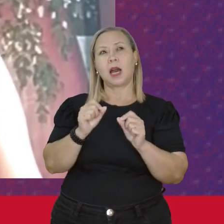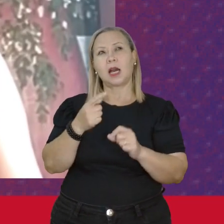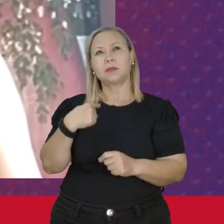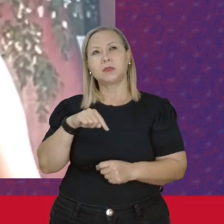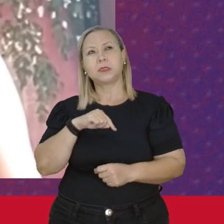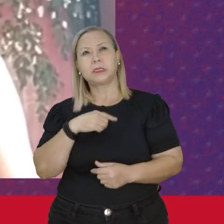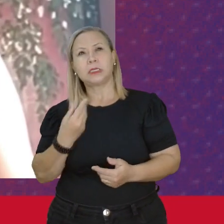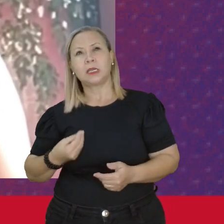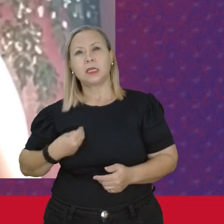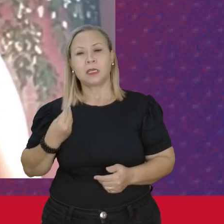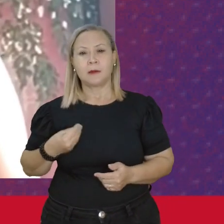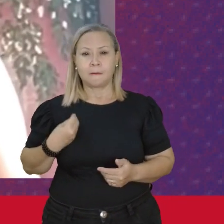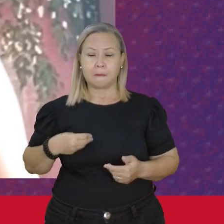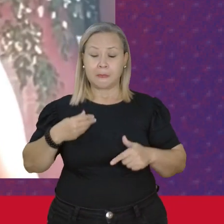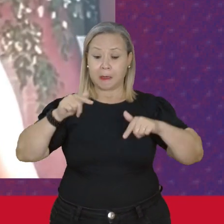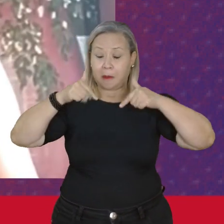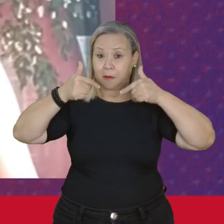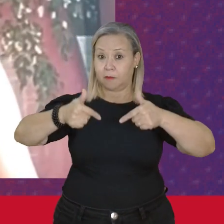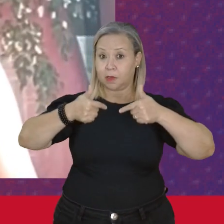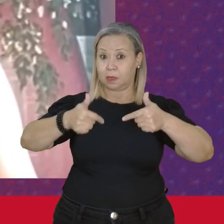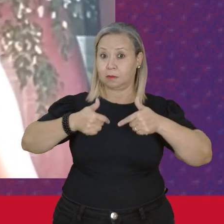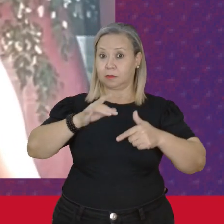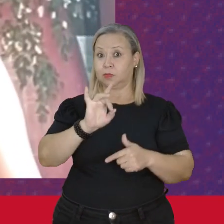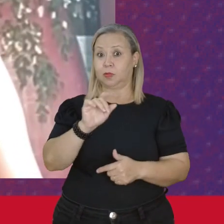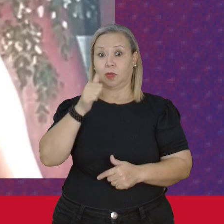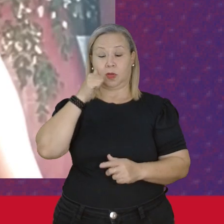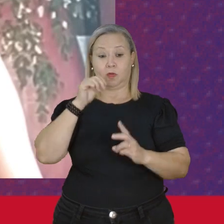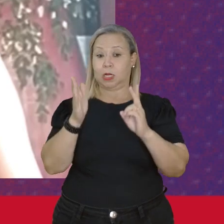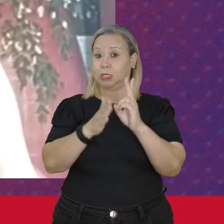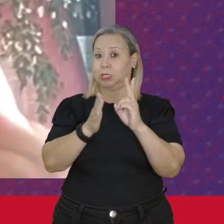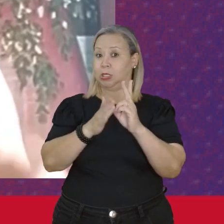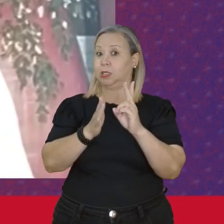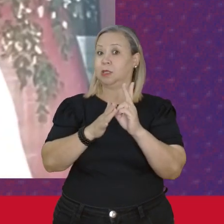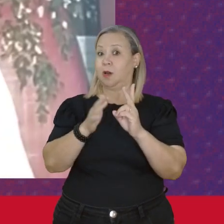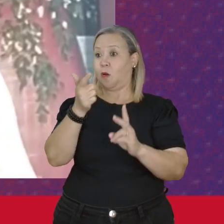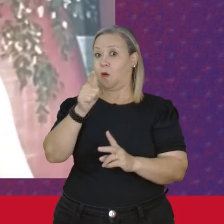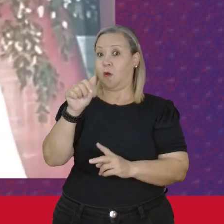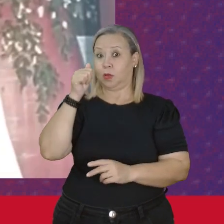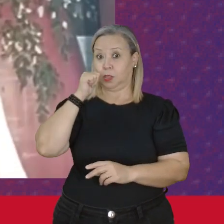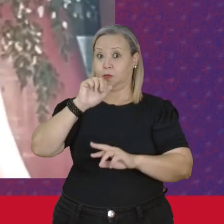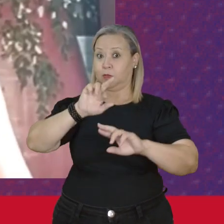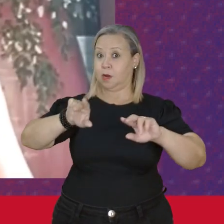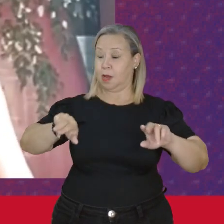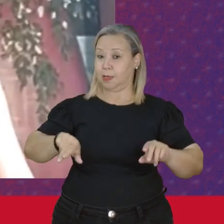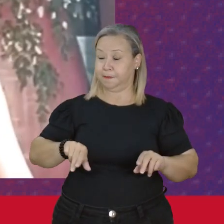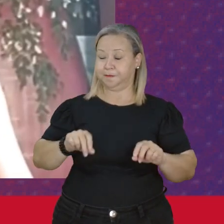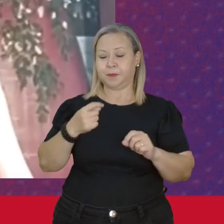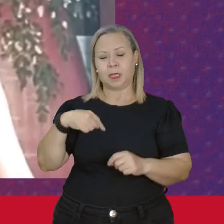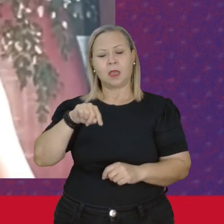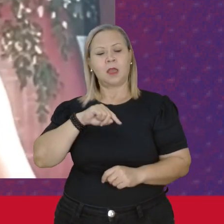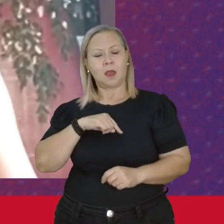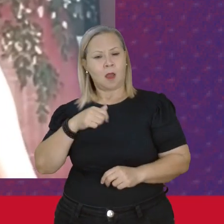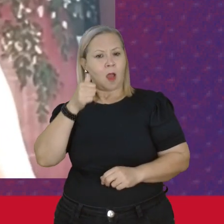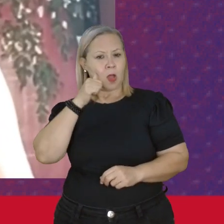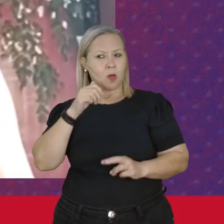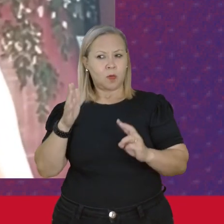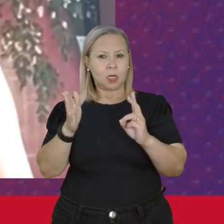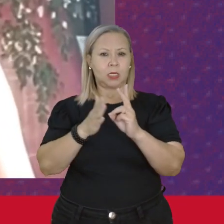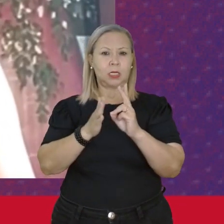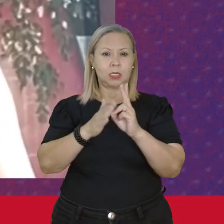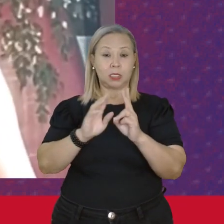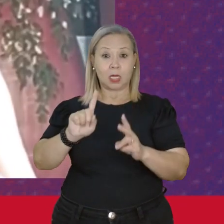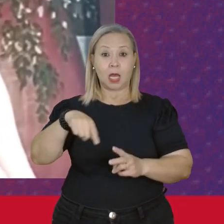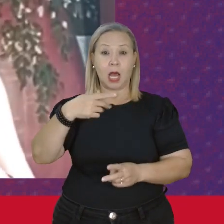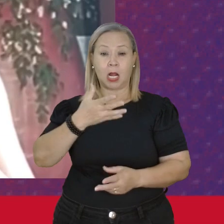estamos Enfrentando Não só as mulheres Indígenas E nós As mulheres Indígenas Além do